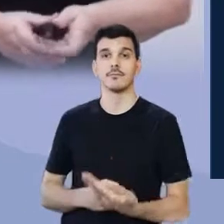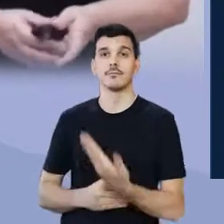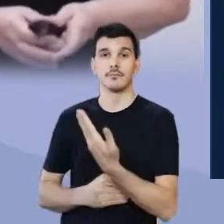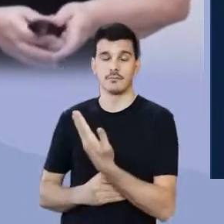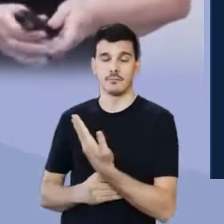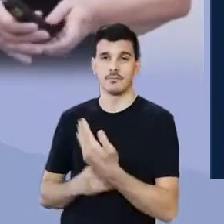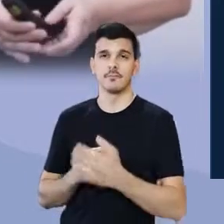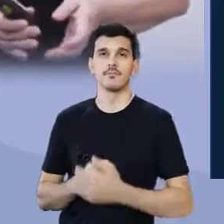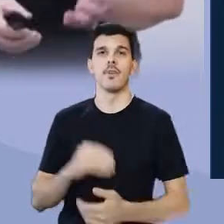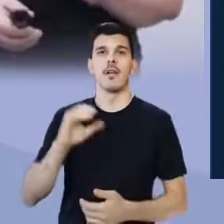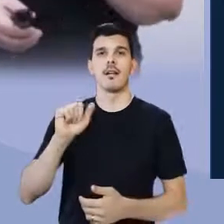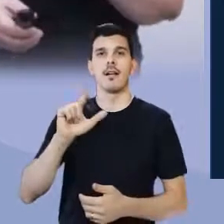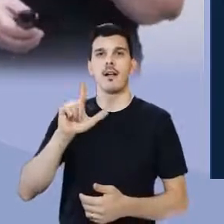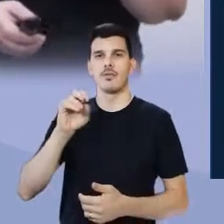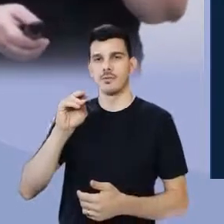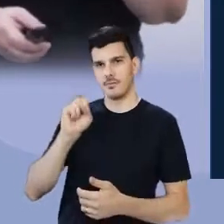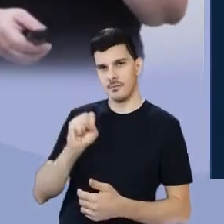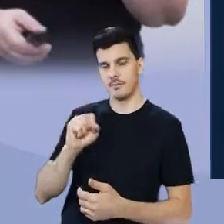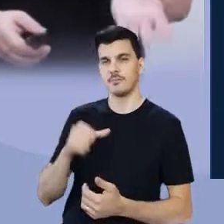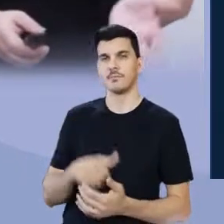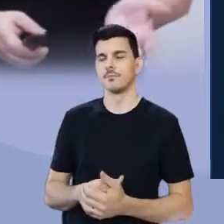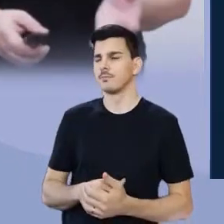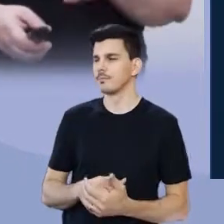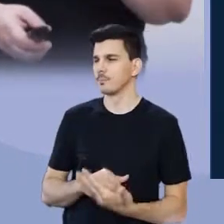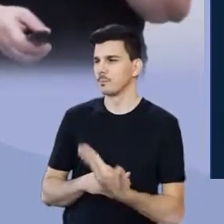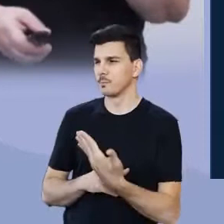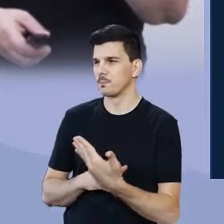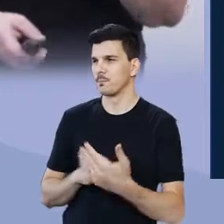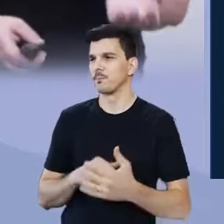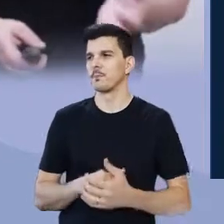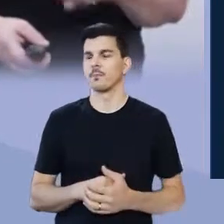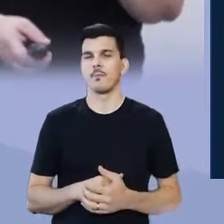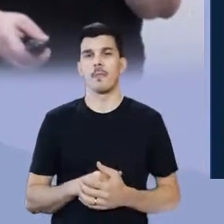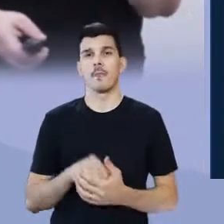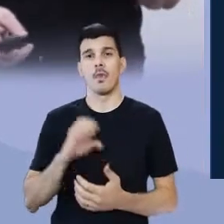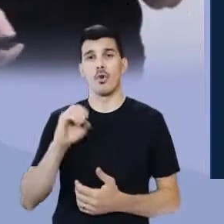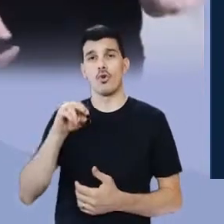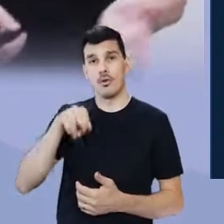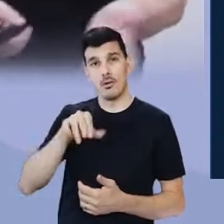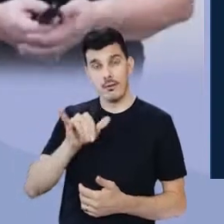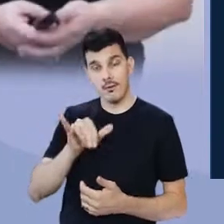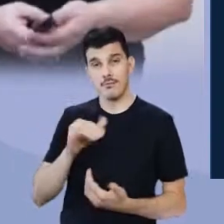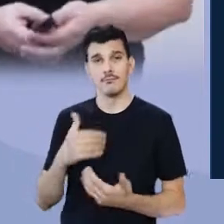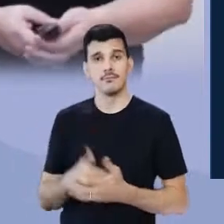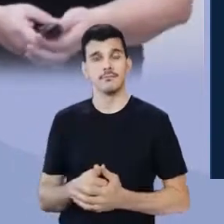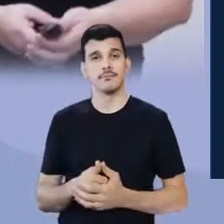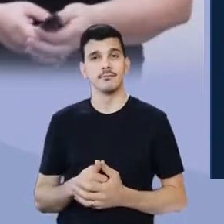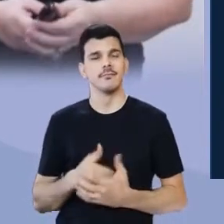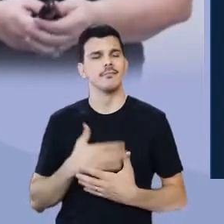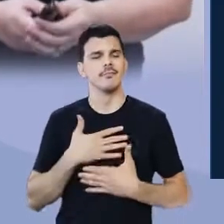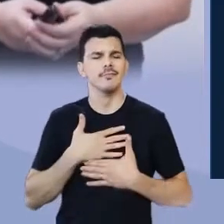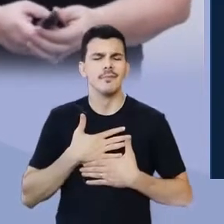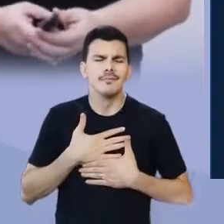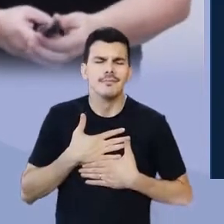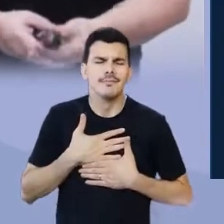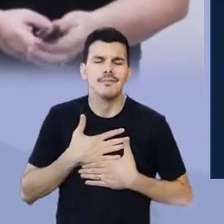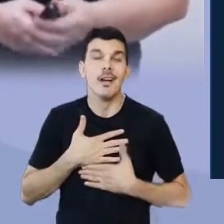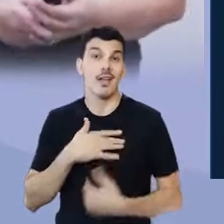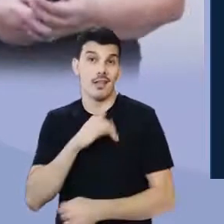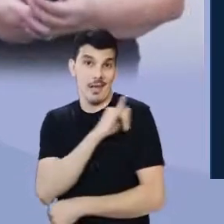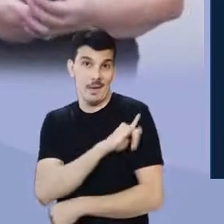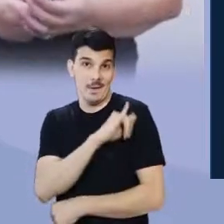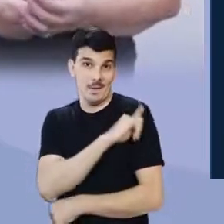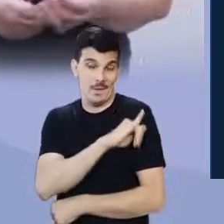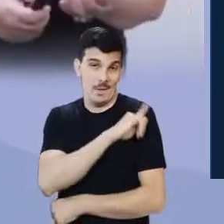Heitor Coni. Coni era uma simpatia, muito agradável, como todos os nossos literatas, um carioca.